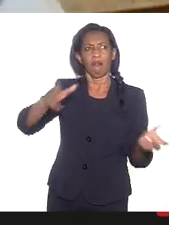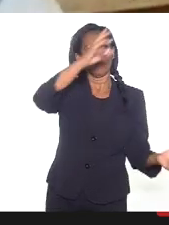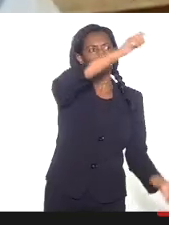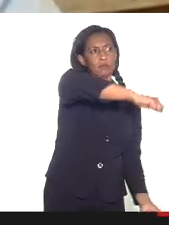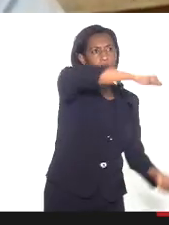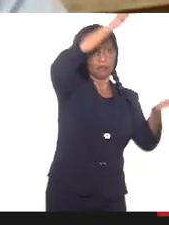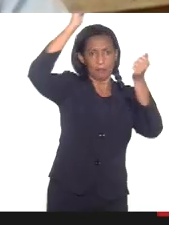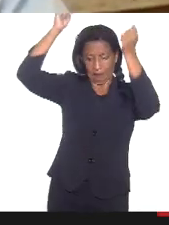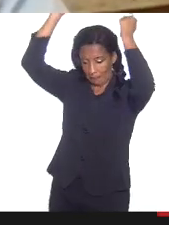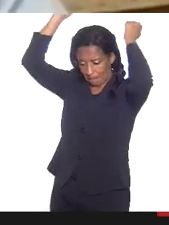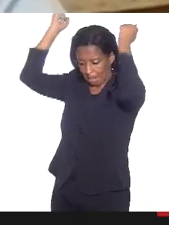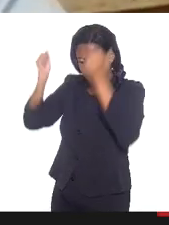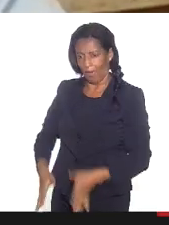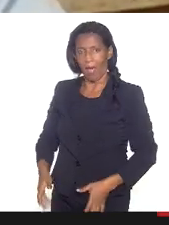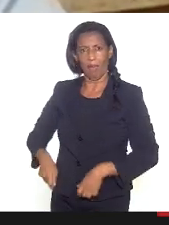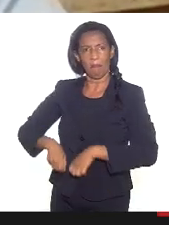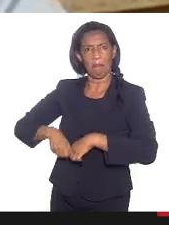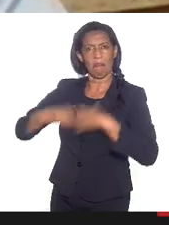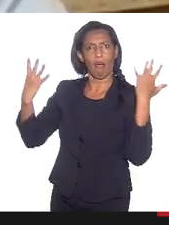destruí-la.